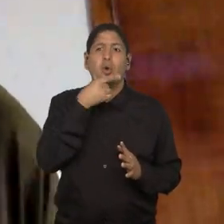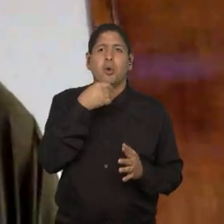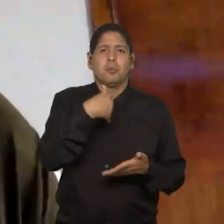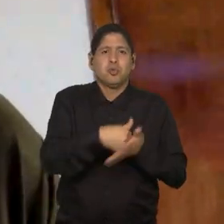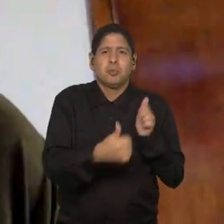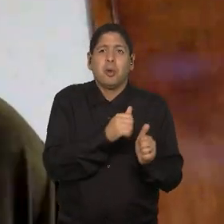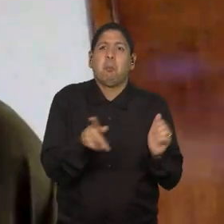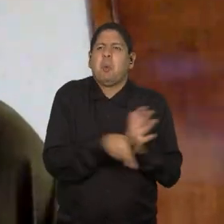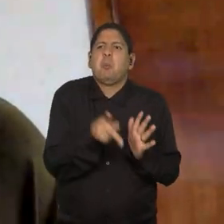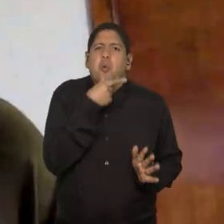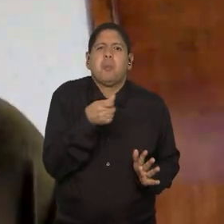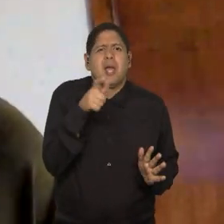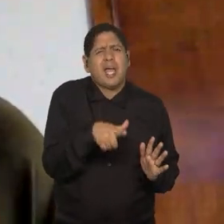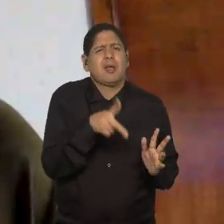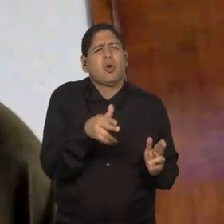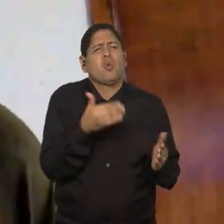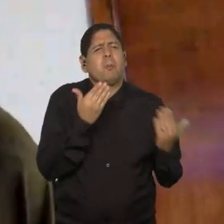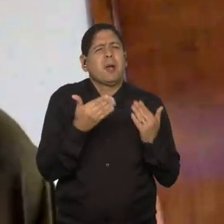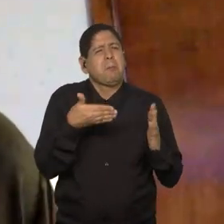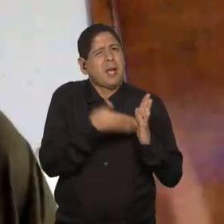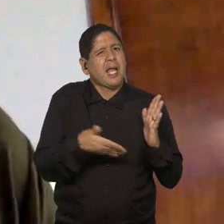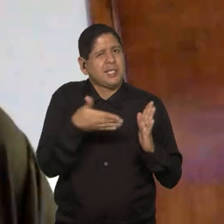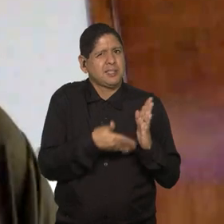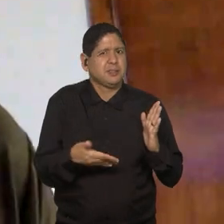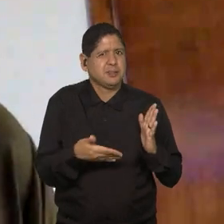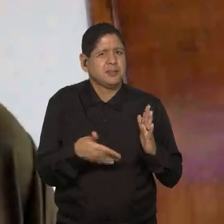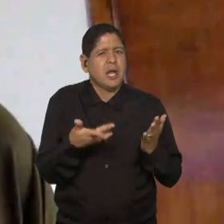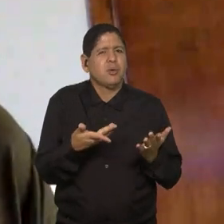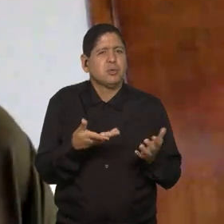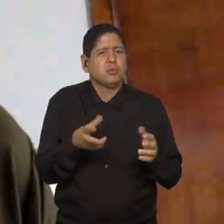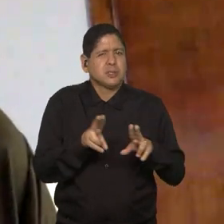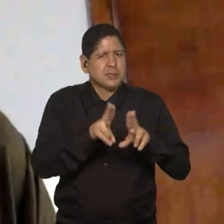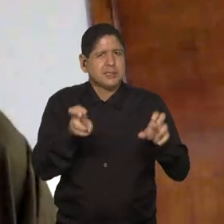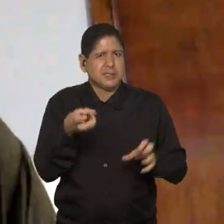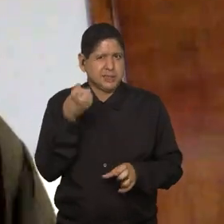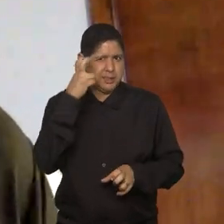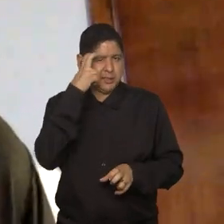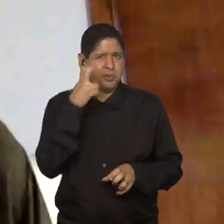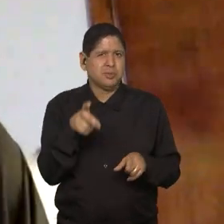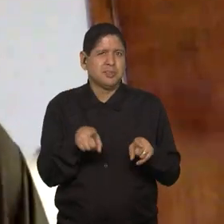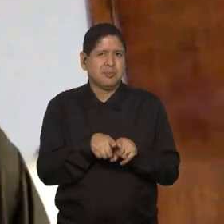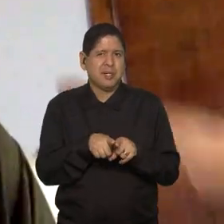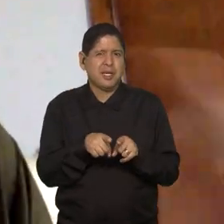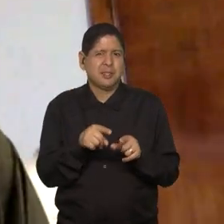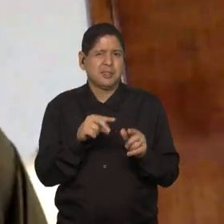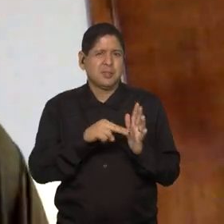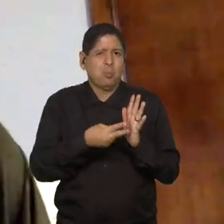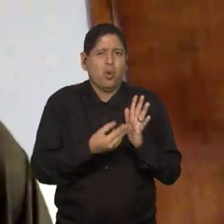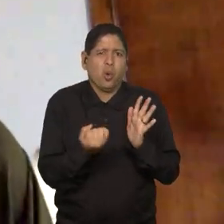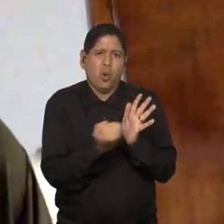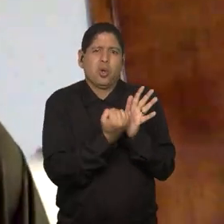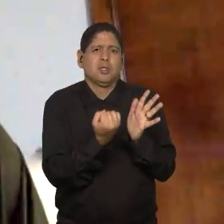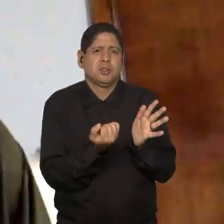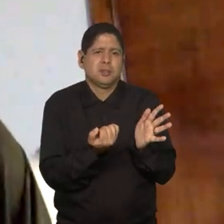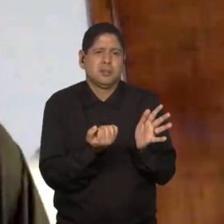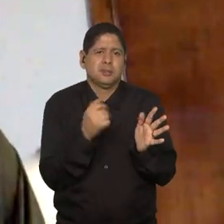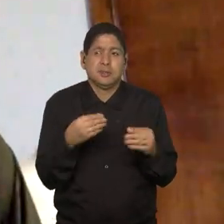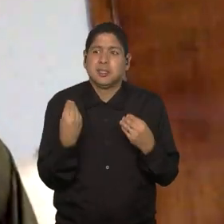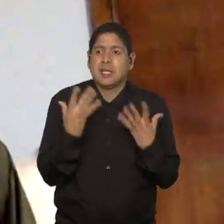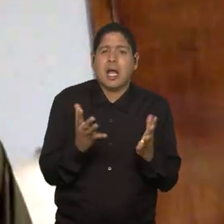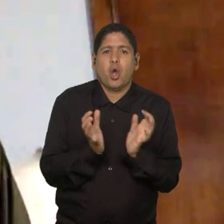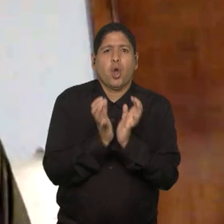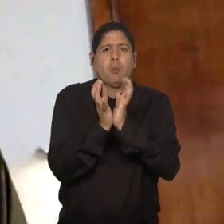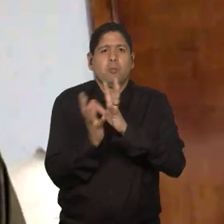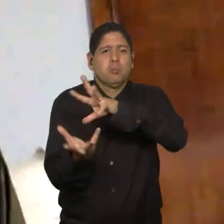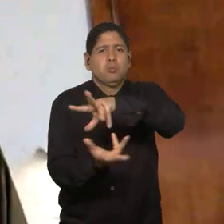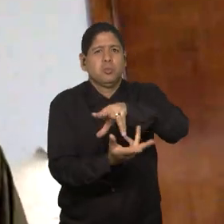Isso é uma grande barreira. Então, a questão cultural e simbólica de todo esse movimento, de trazer a Copa do Mundo, de fazer